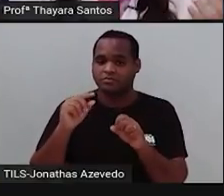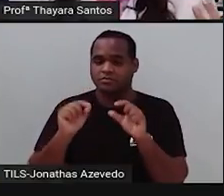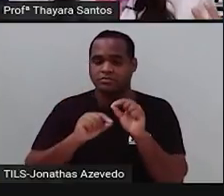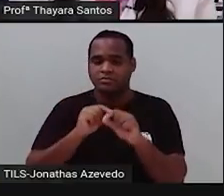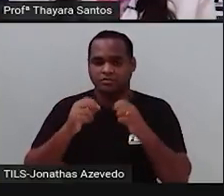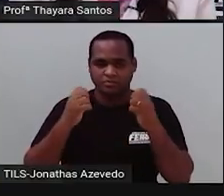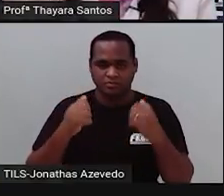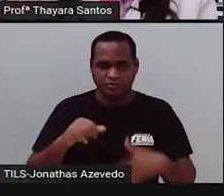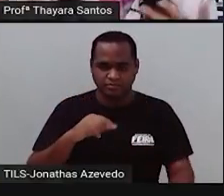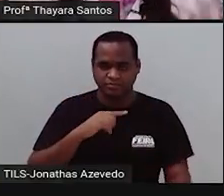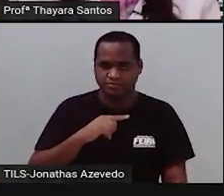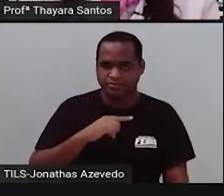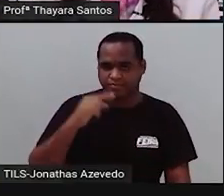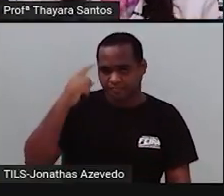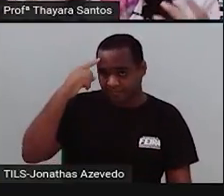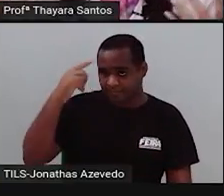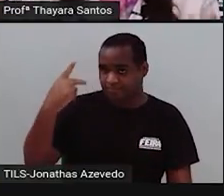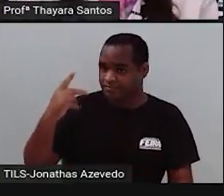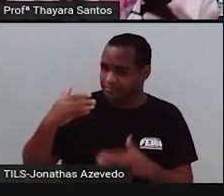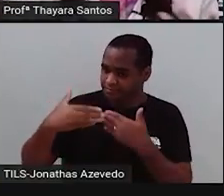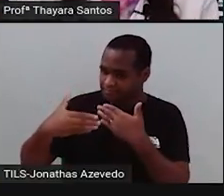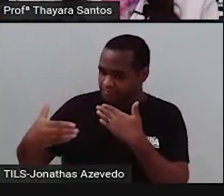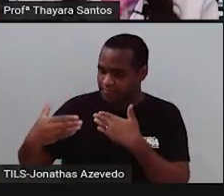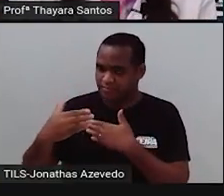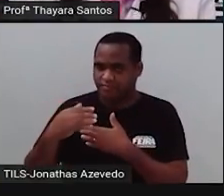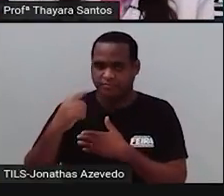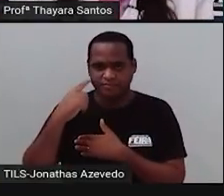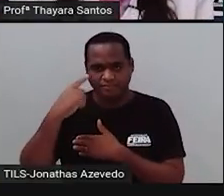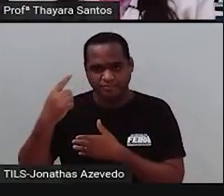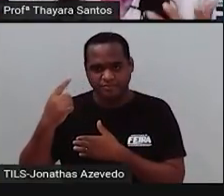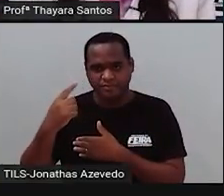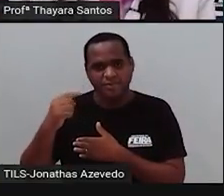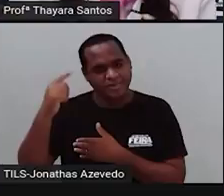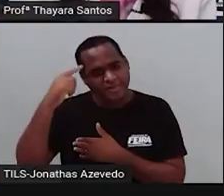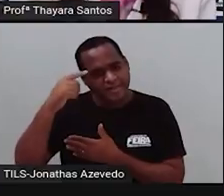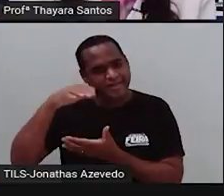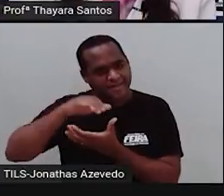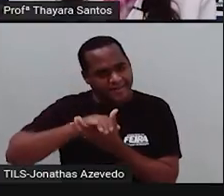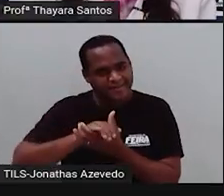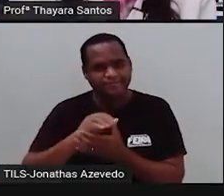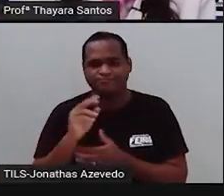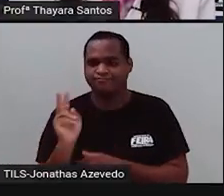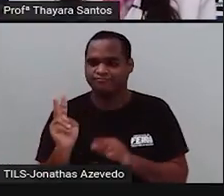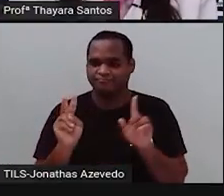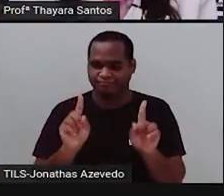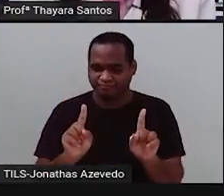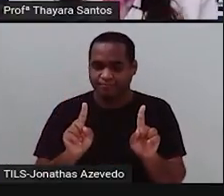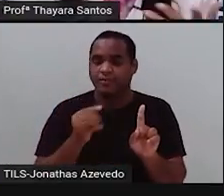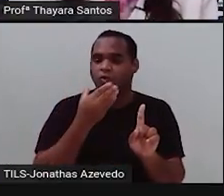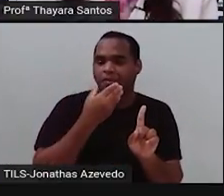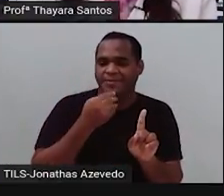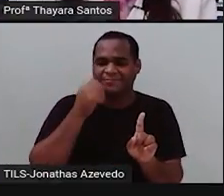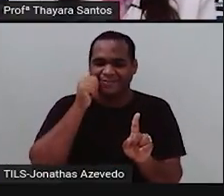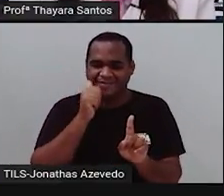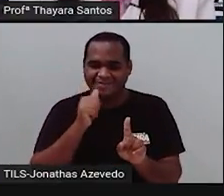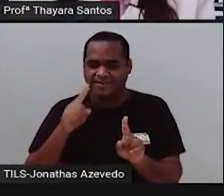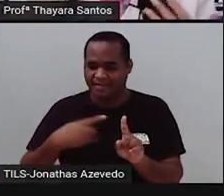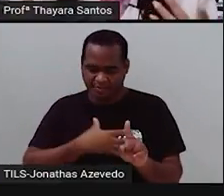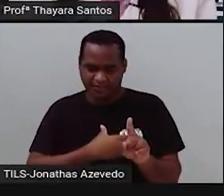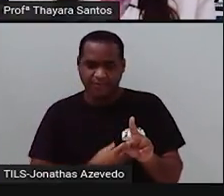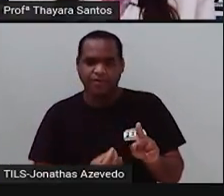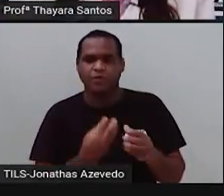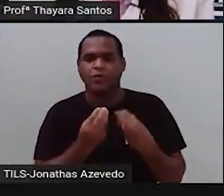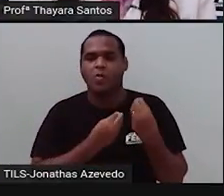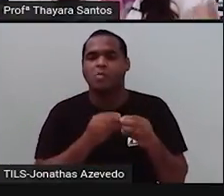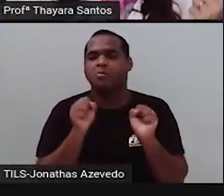qual é a cor do olho que vai nascer de um casal. A gente tem como ter essas probabilidades ali.